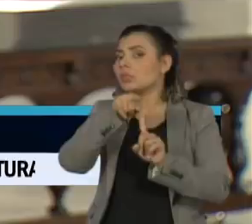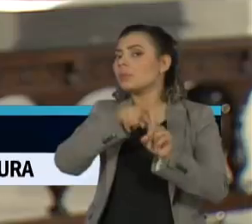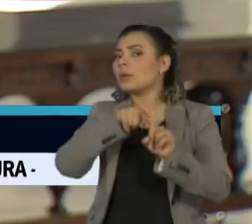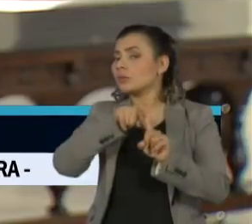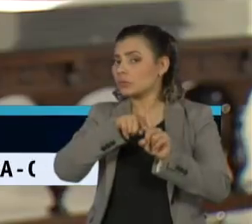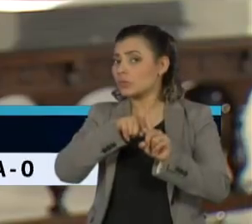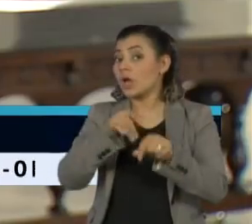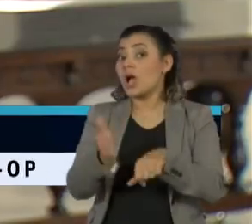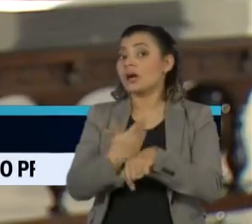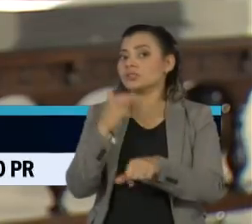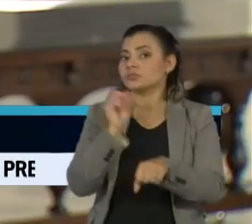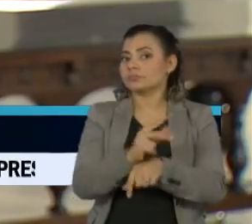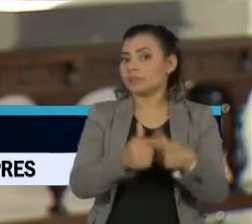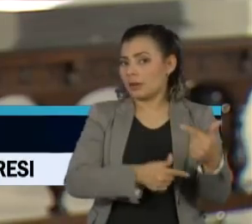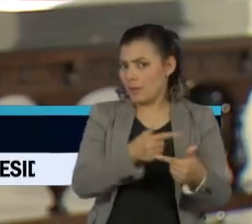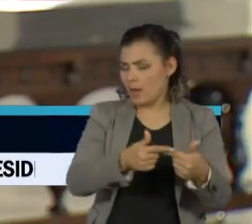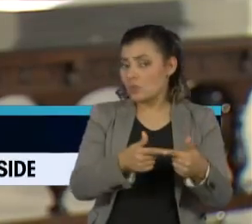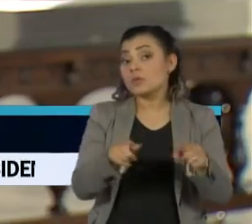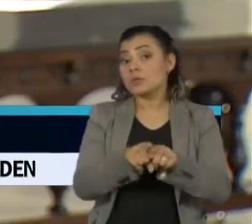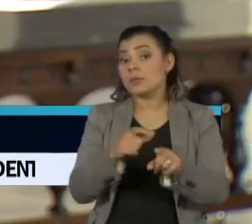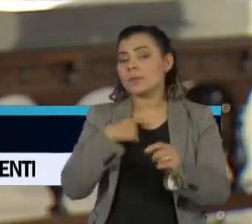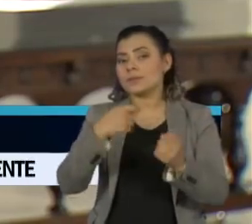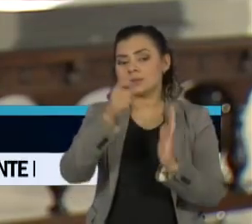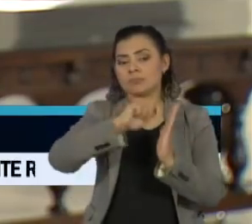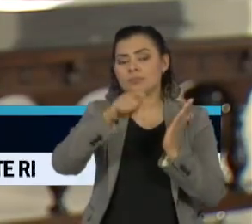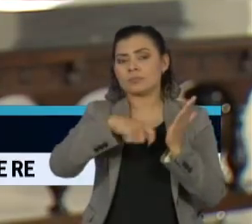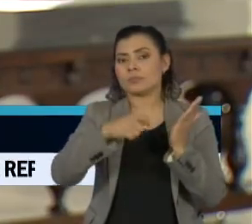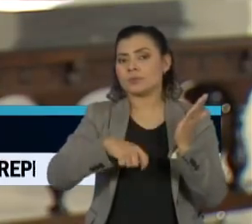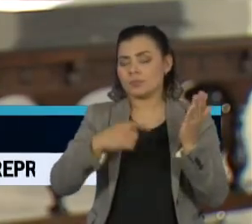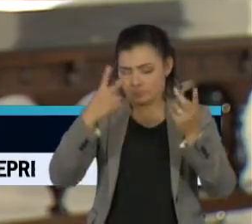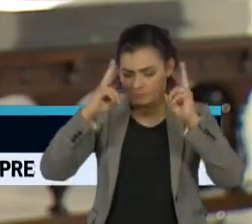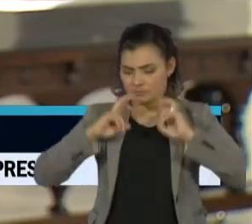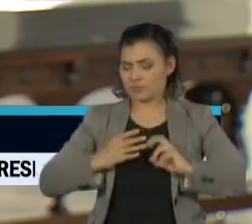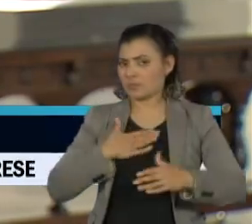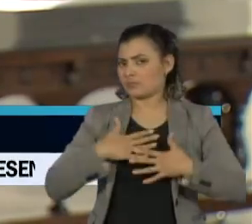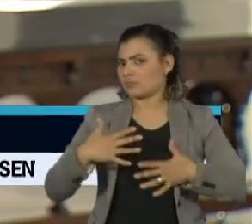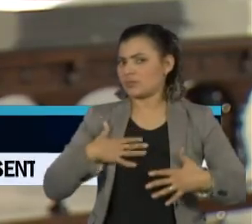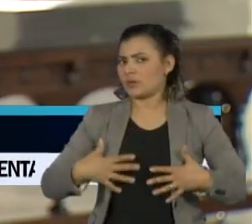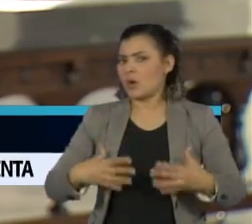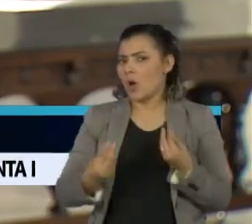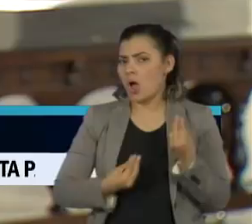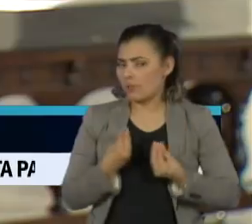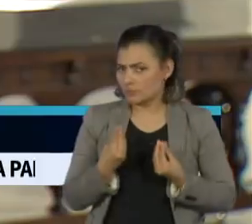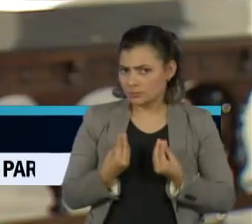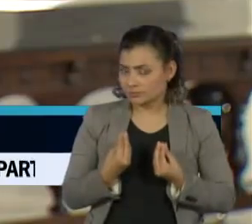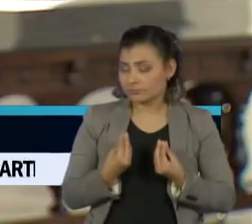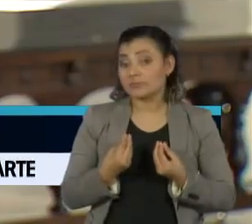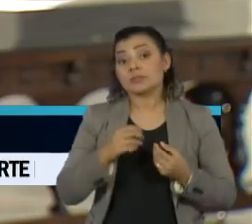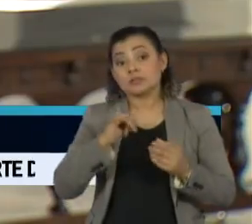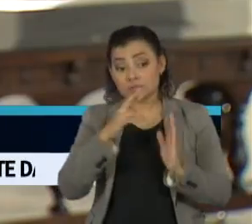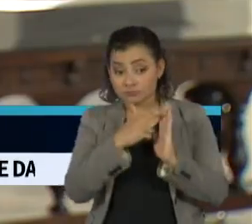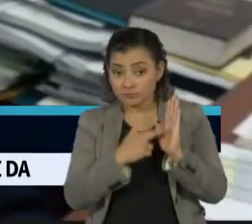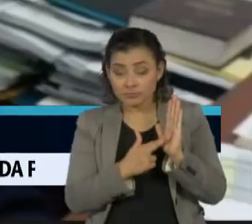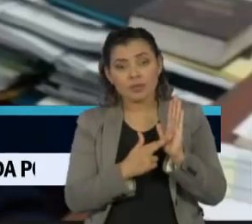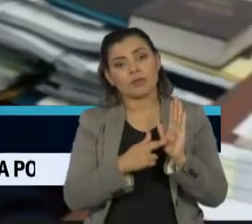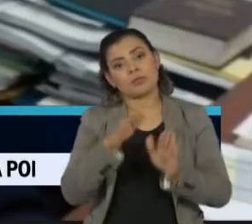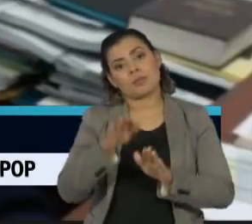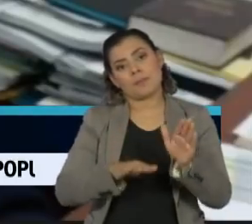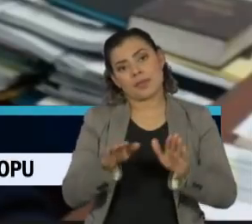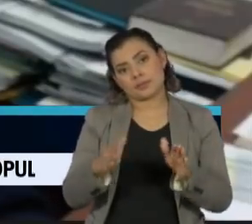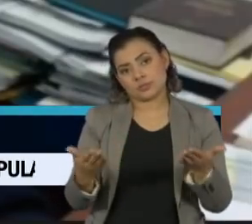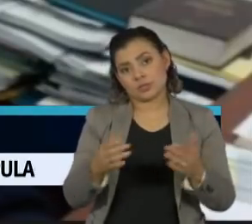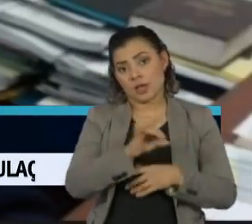do início da jornada e que respondam a um questionário de sintomas. A depender dessas respostas, o protocolo muda. Os